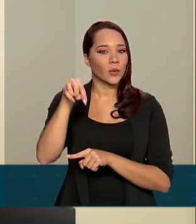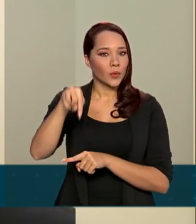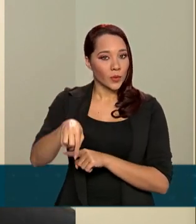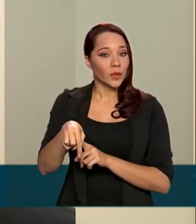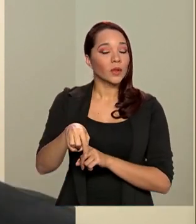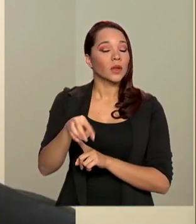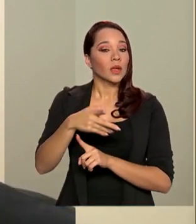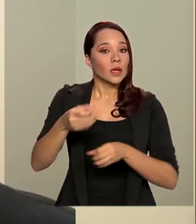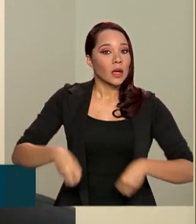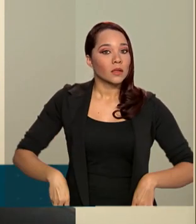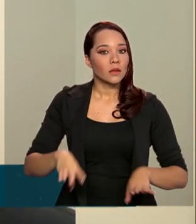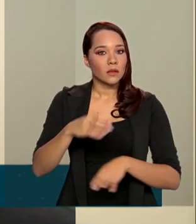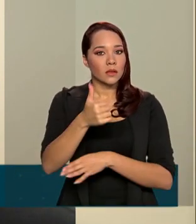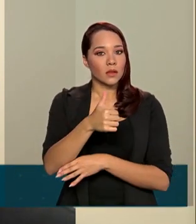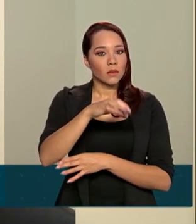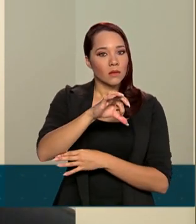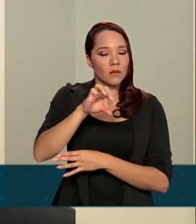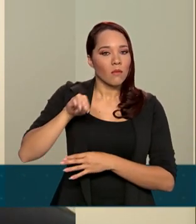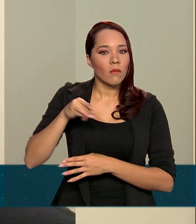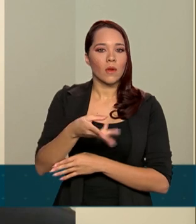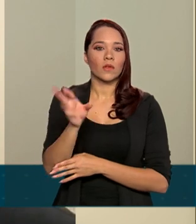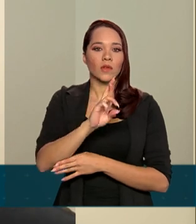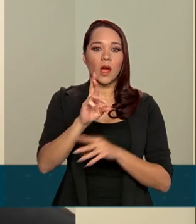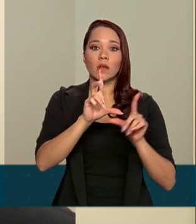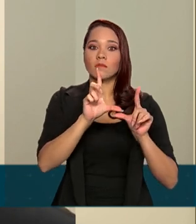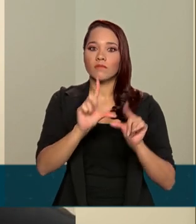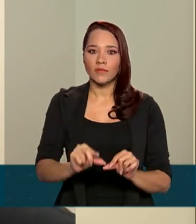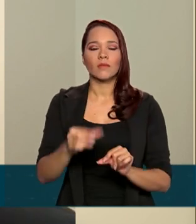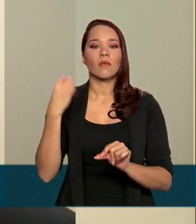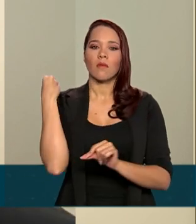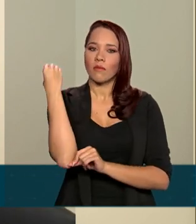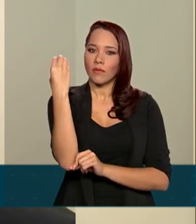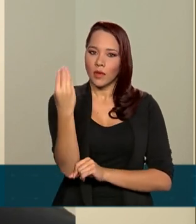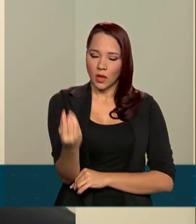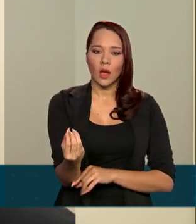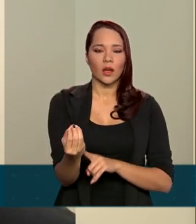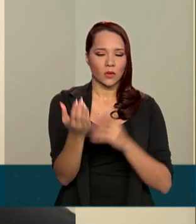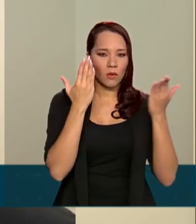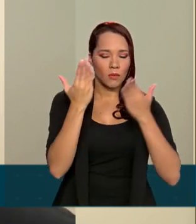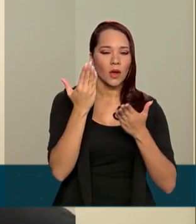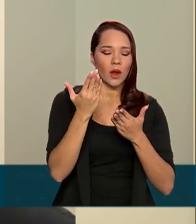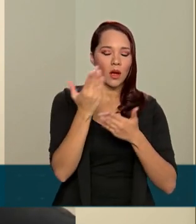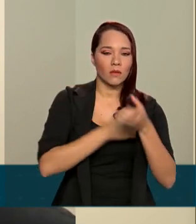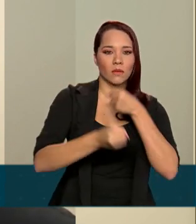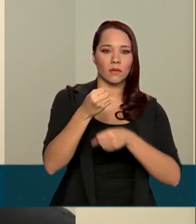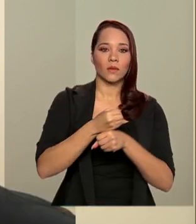gastou R 199 milhões a menos com viagens em relação ao mesmo período do ano passado.